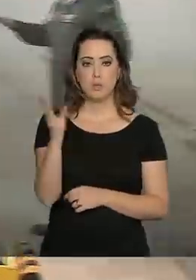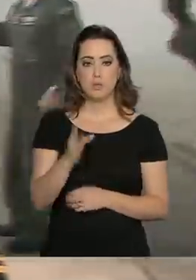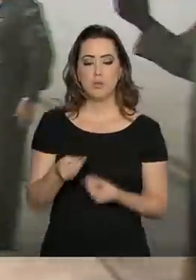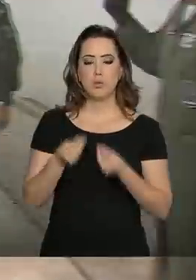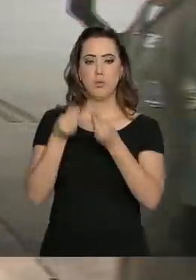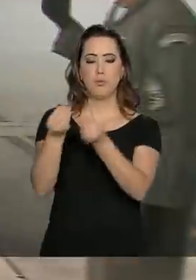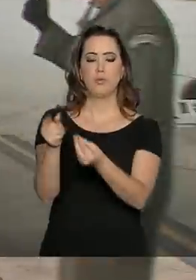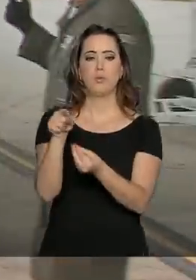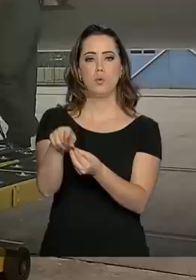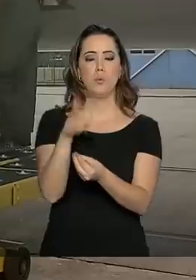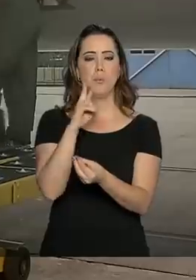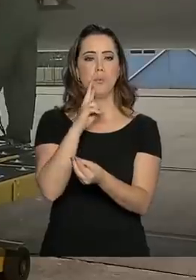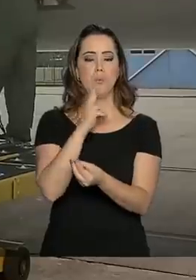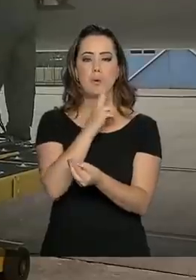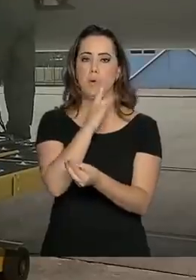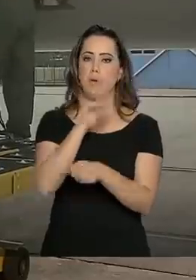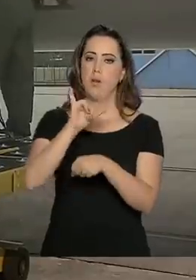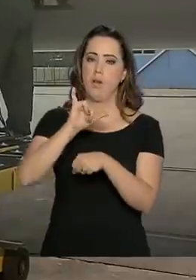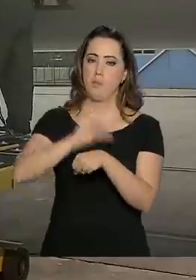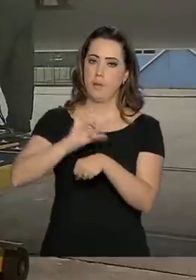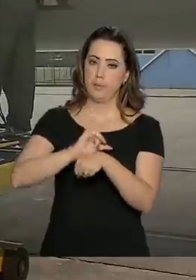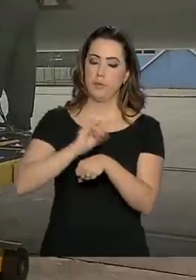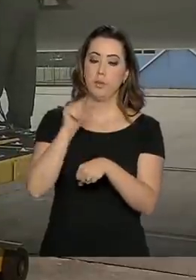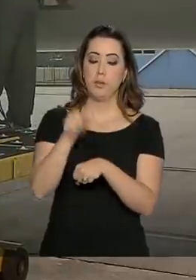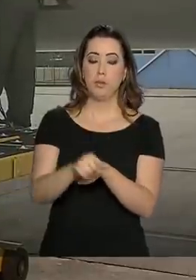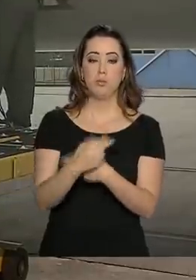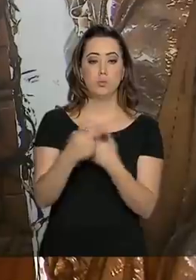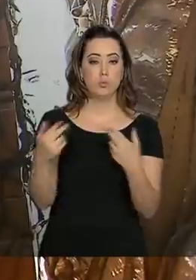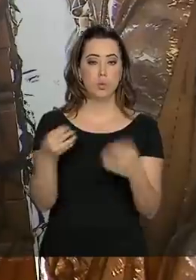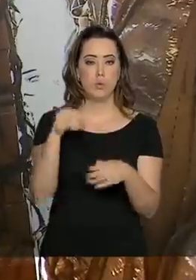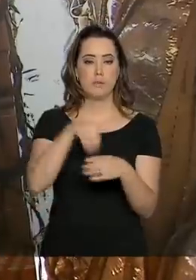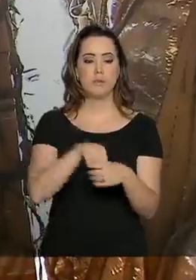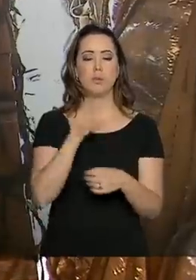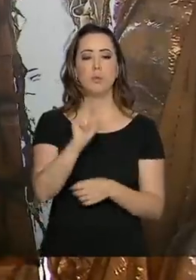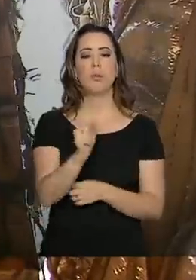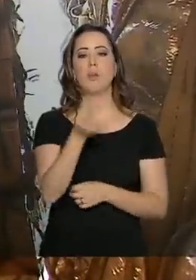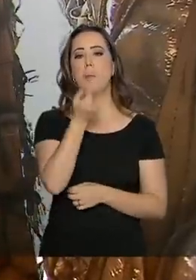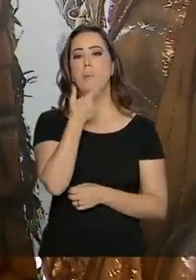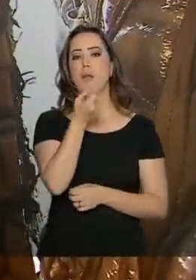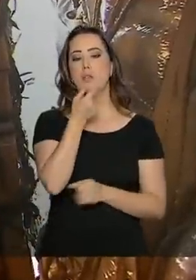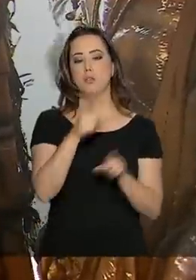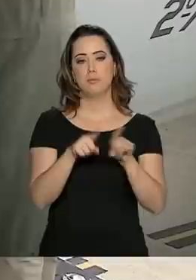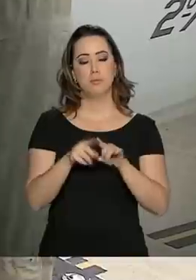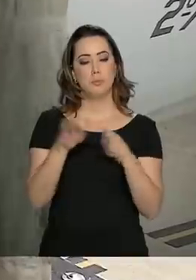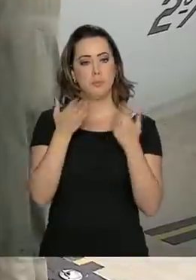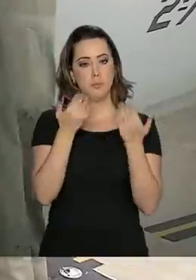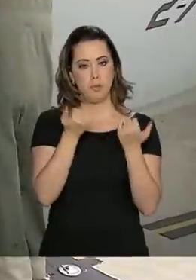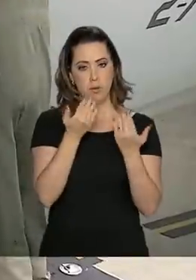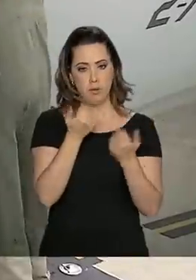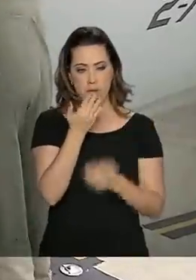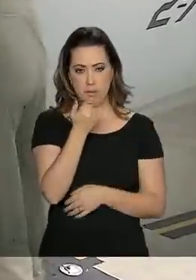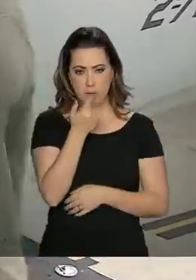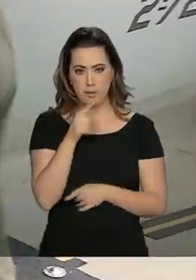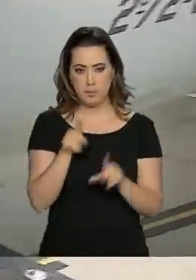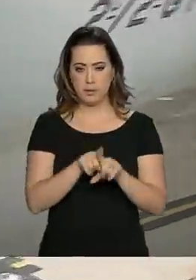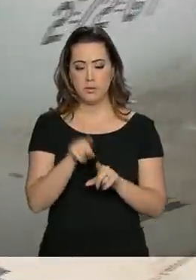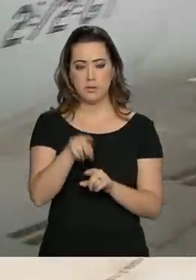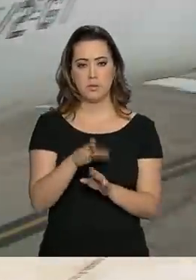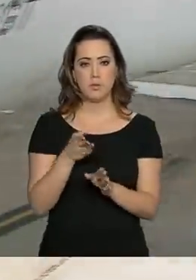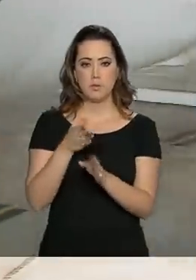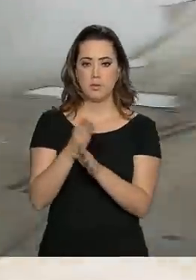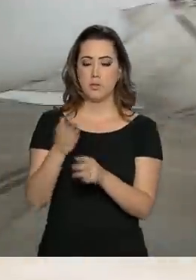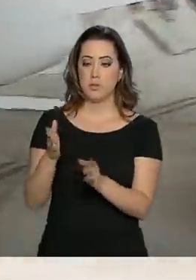para Boa Vista, em Roraima. Esses produtos vão até Pacaraima, que fica ali na fronteira com a Venezuela,